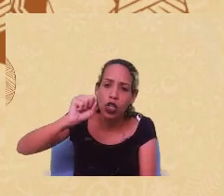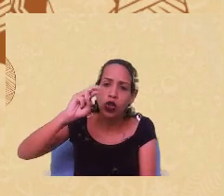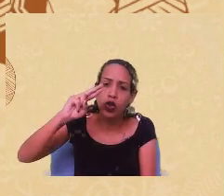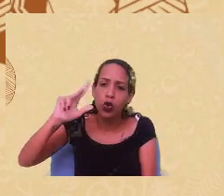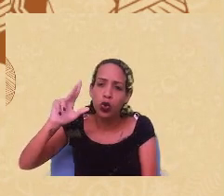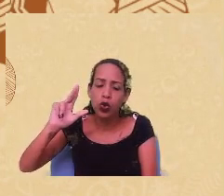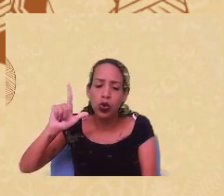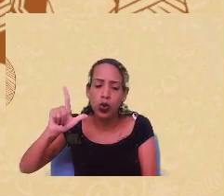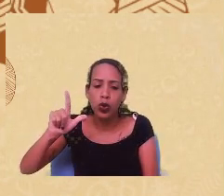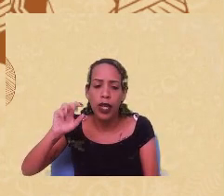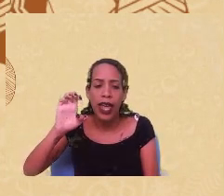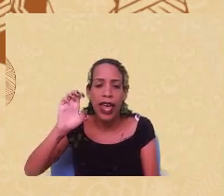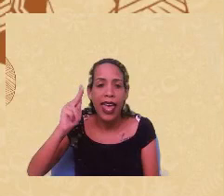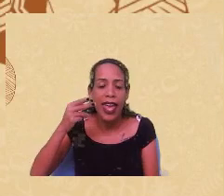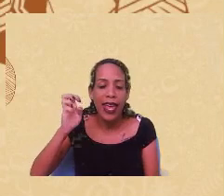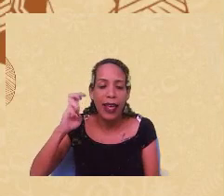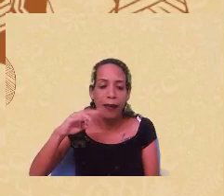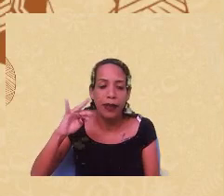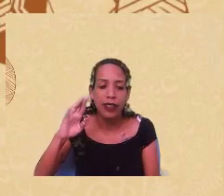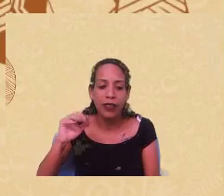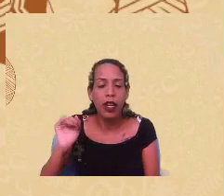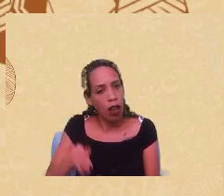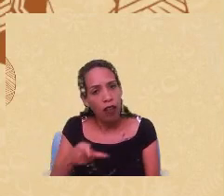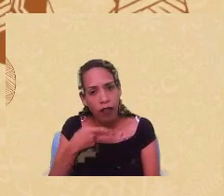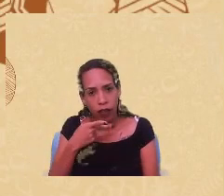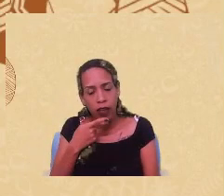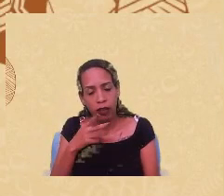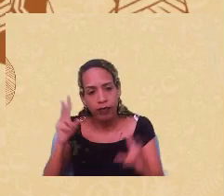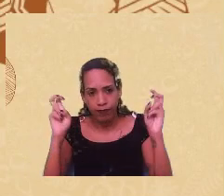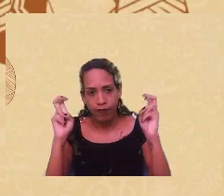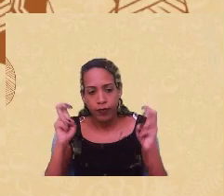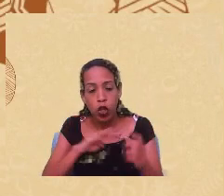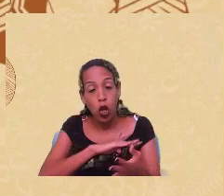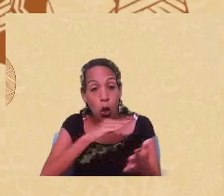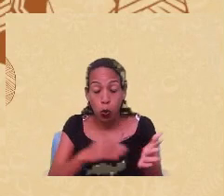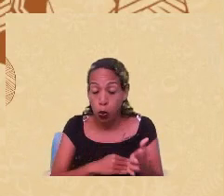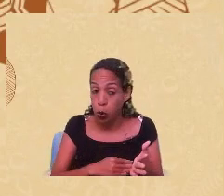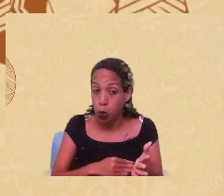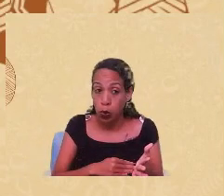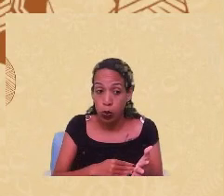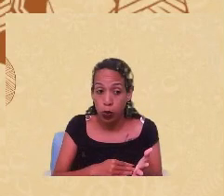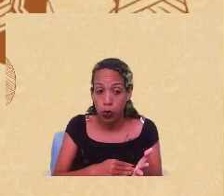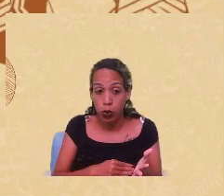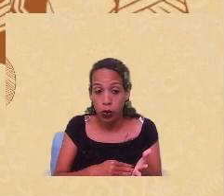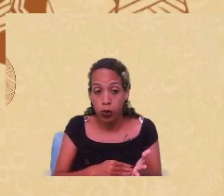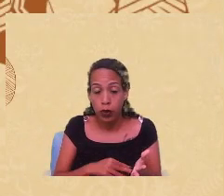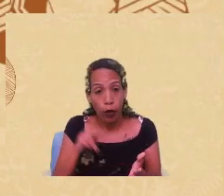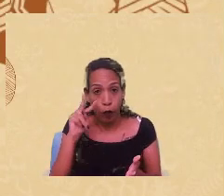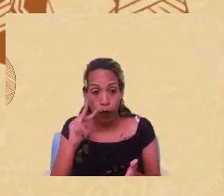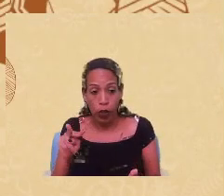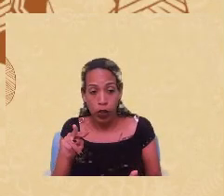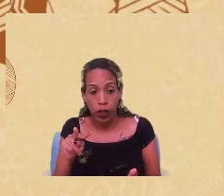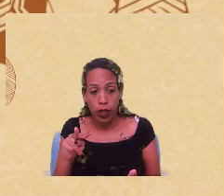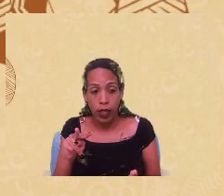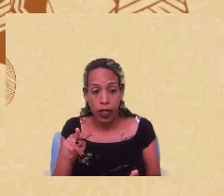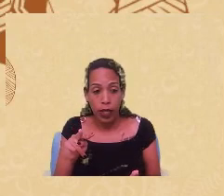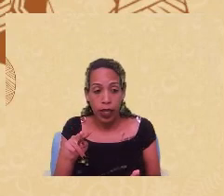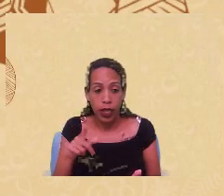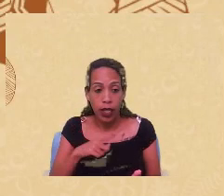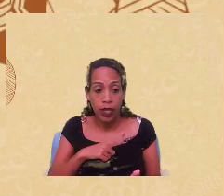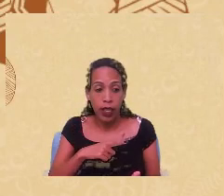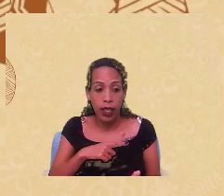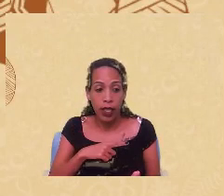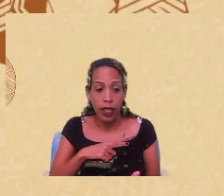ácida, essa crítica. Contudo, veja, na dimensão do Prachete,